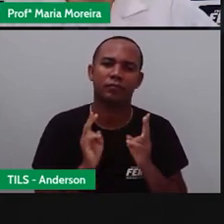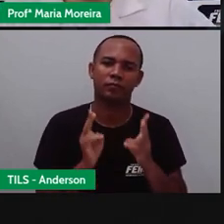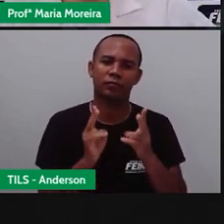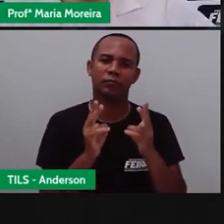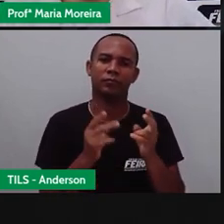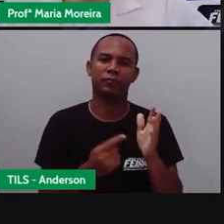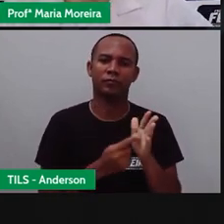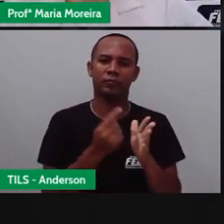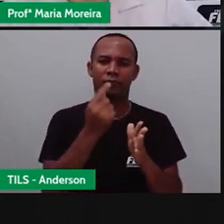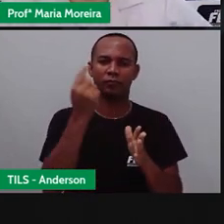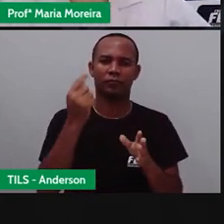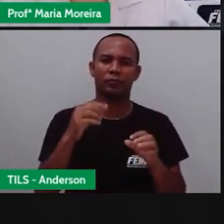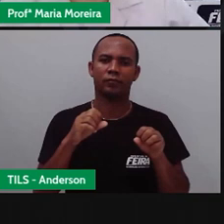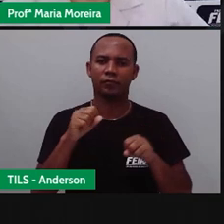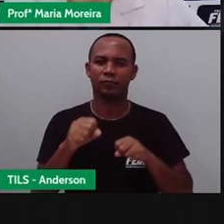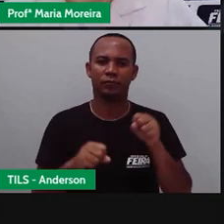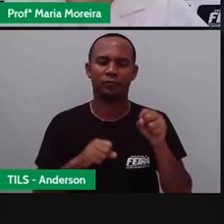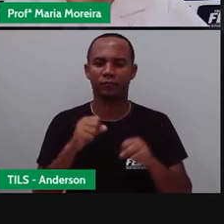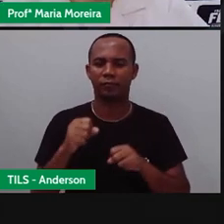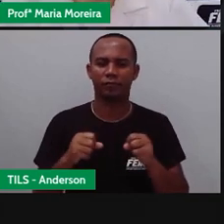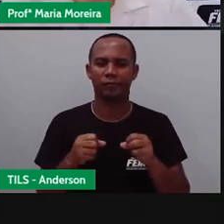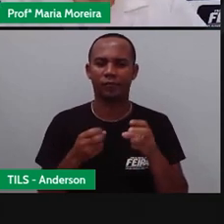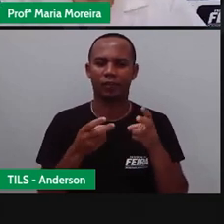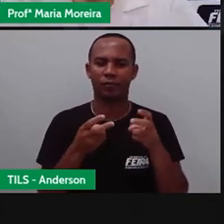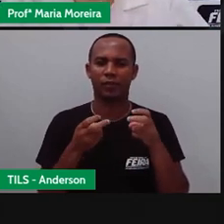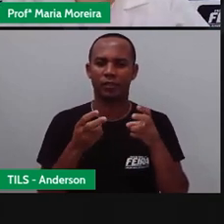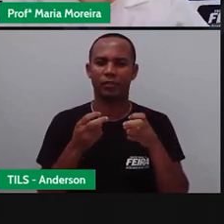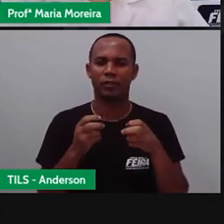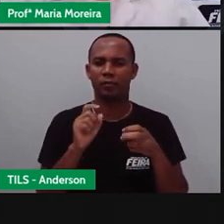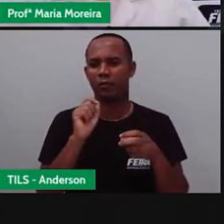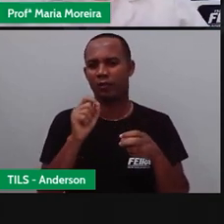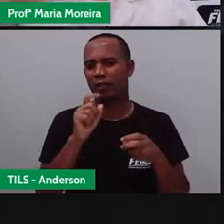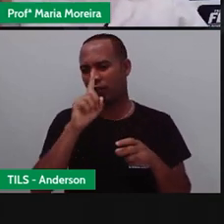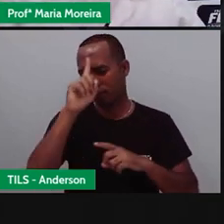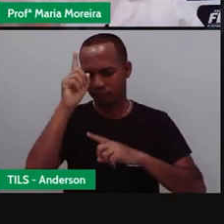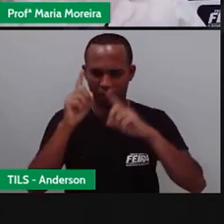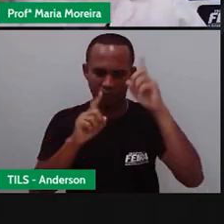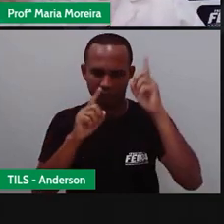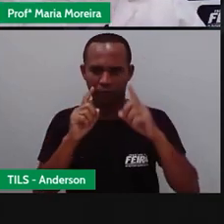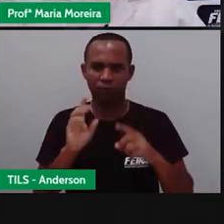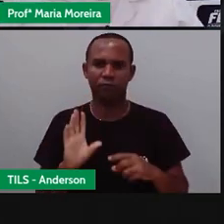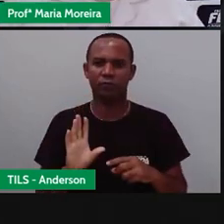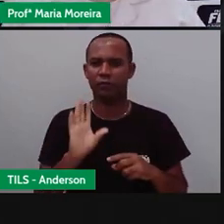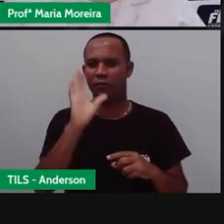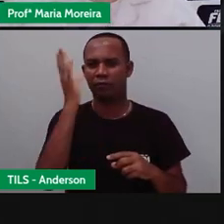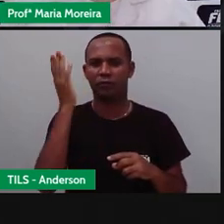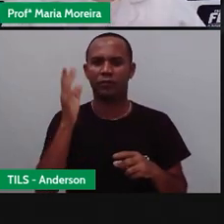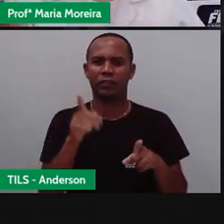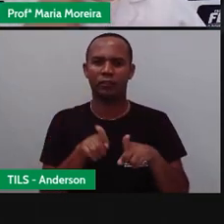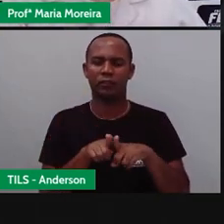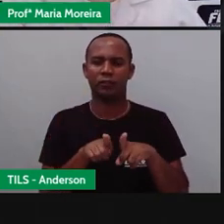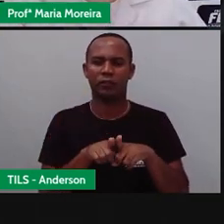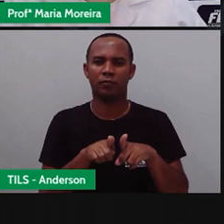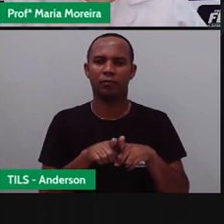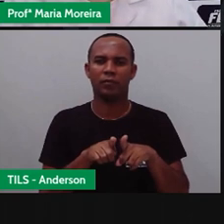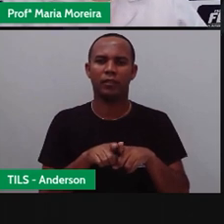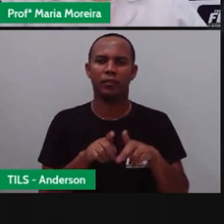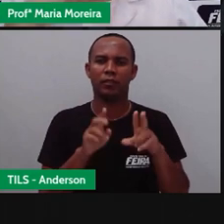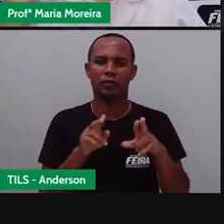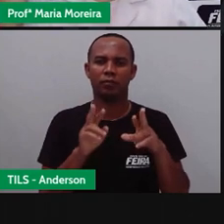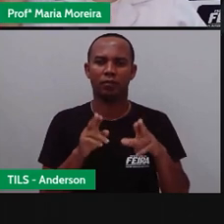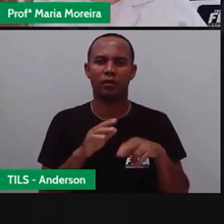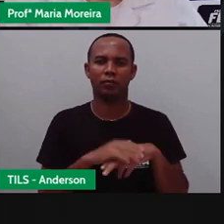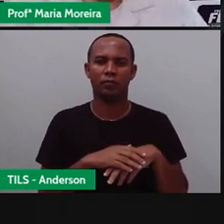primeira bicicleta. Então, percebam que os inventos, eles acontecem. E eles são o quê? Aperfeiçoados. Assim foi com 14 bis,